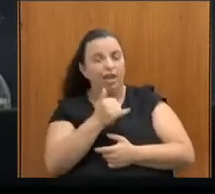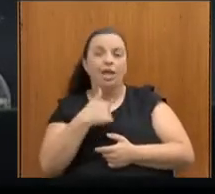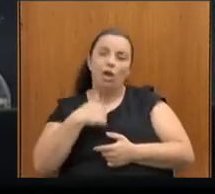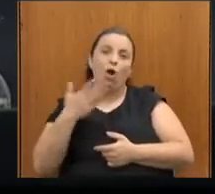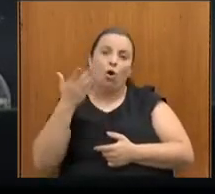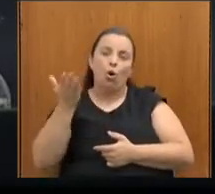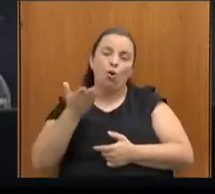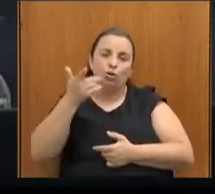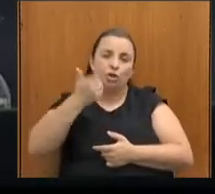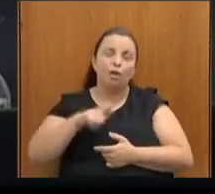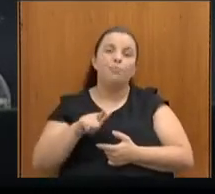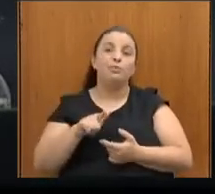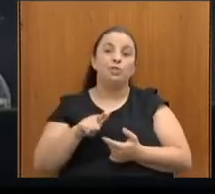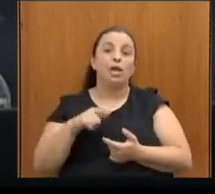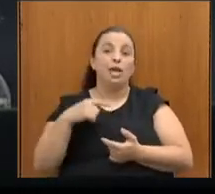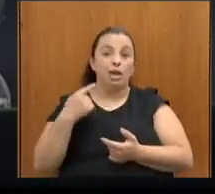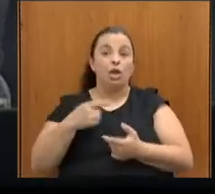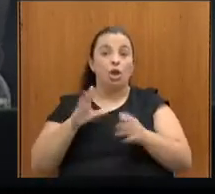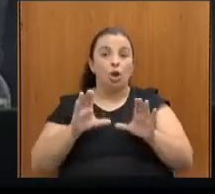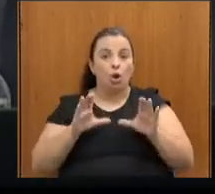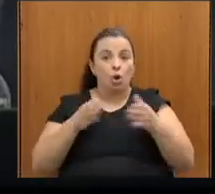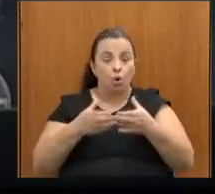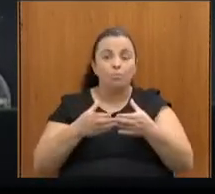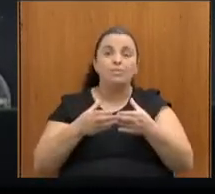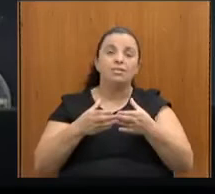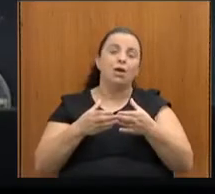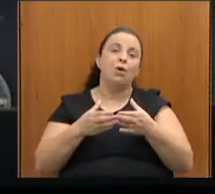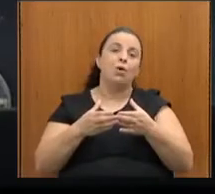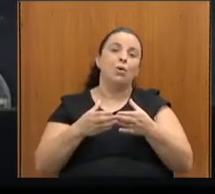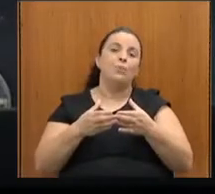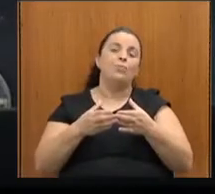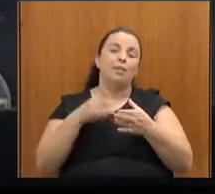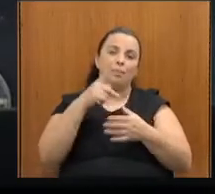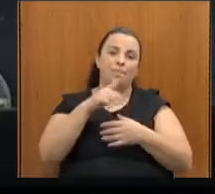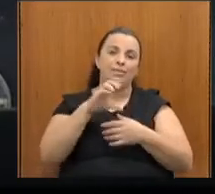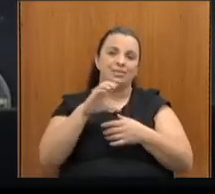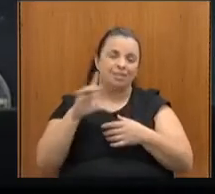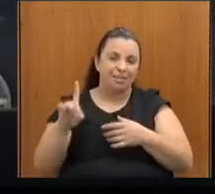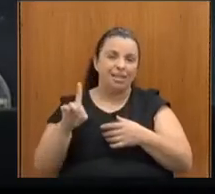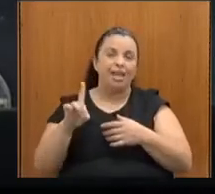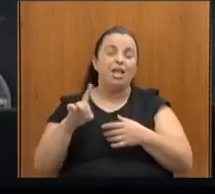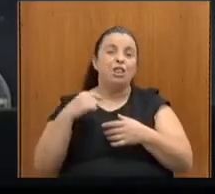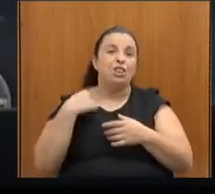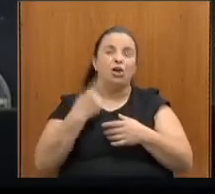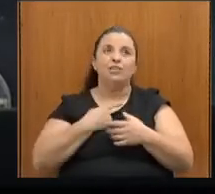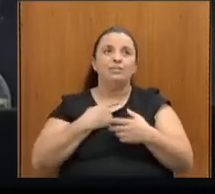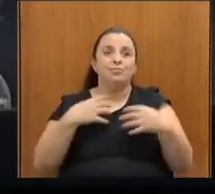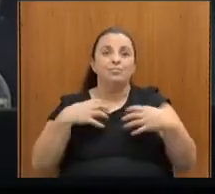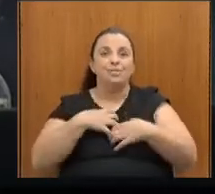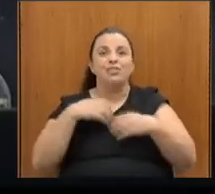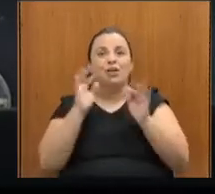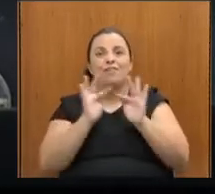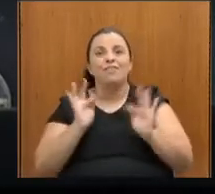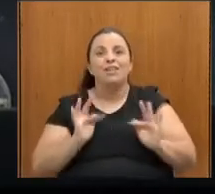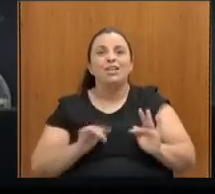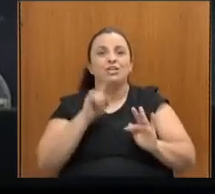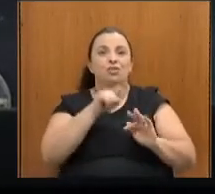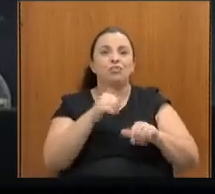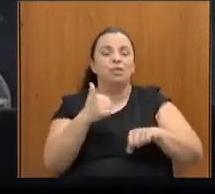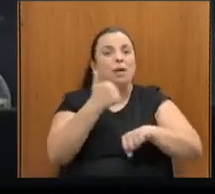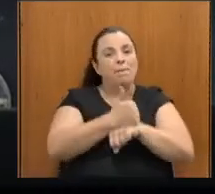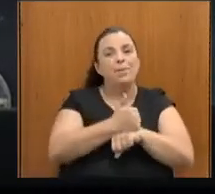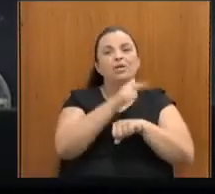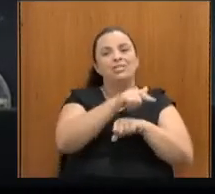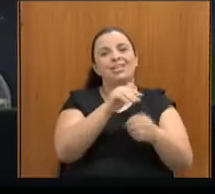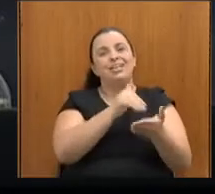nossa causa dos PCDs ganhou muito com a sua ida para a subsecretaria. gente está muito bem representado com você estando